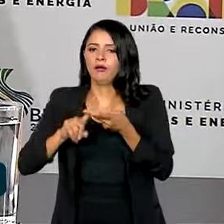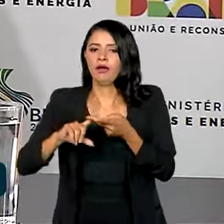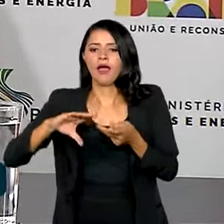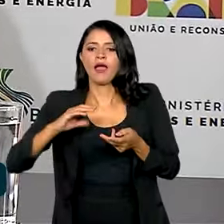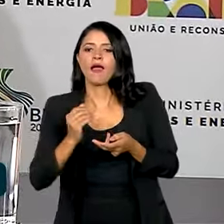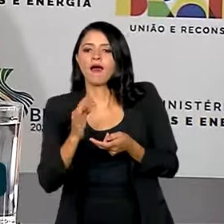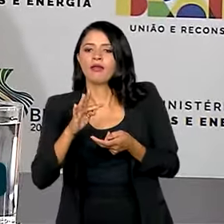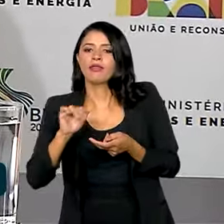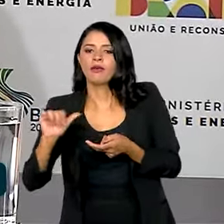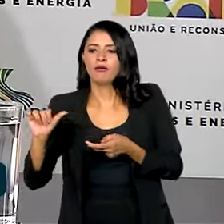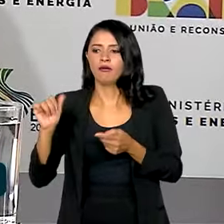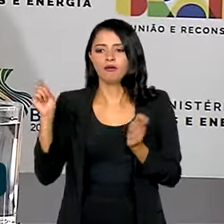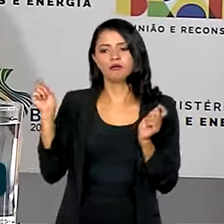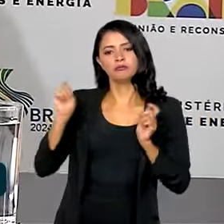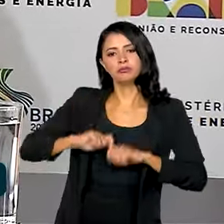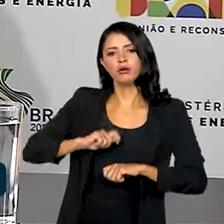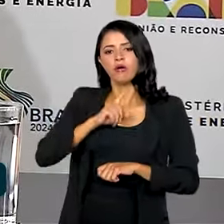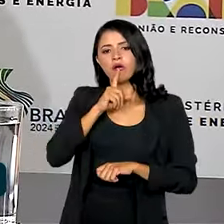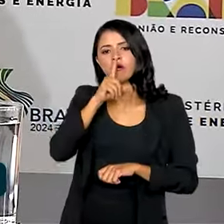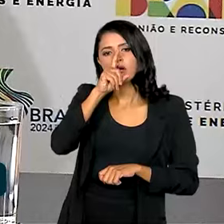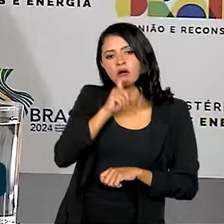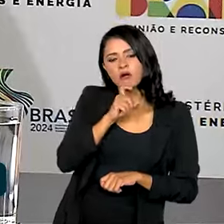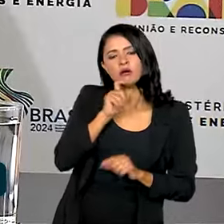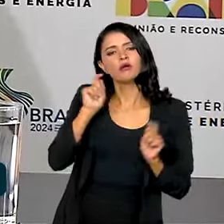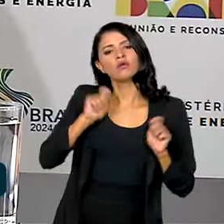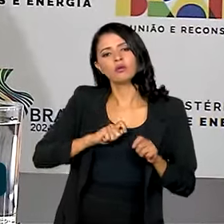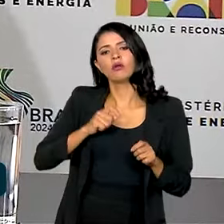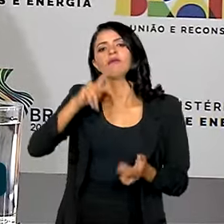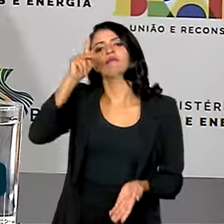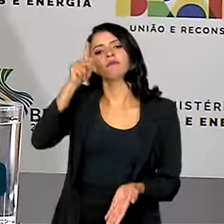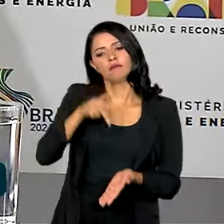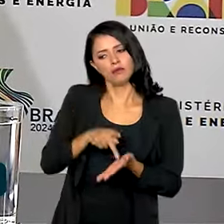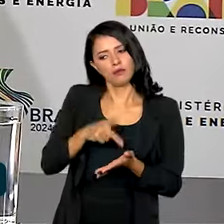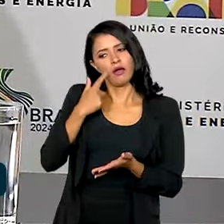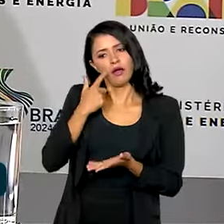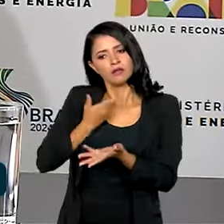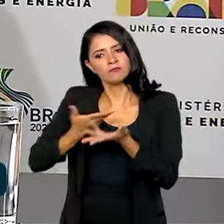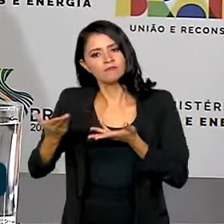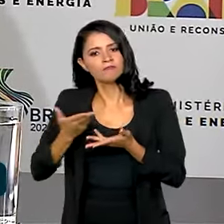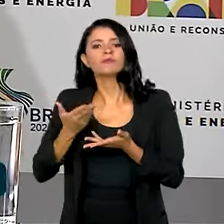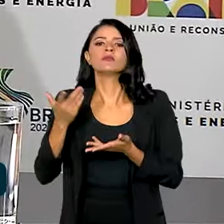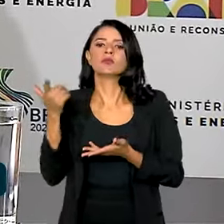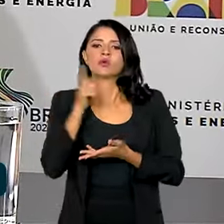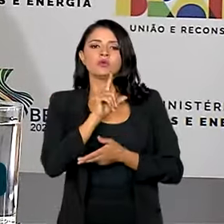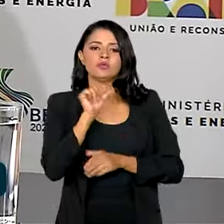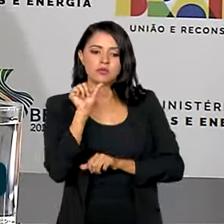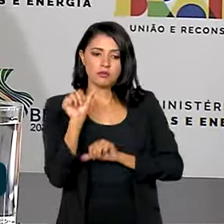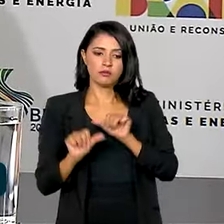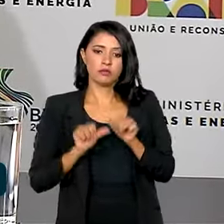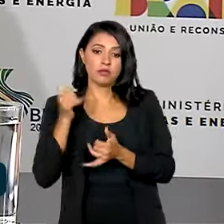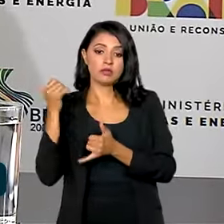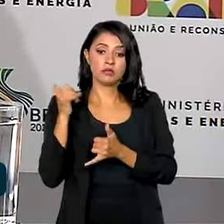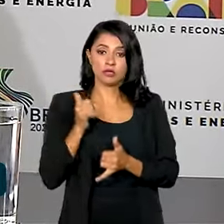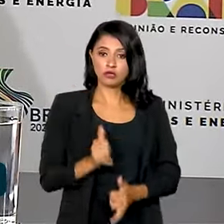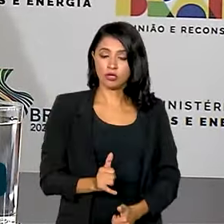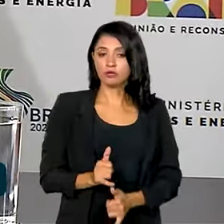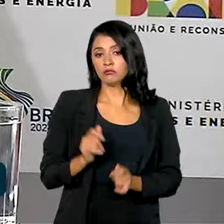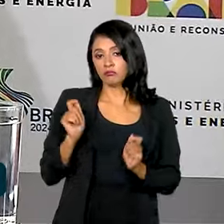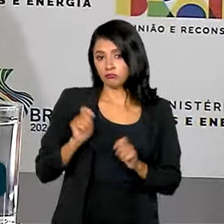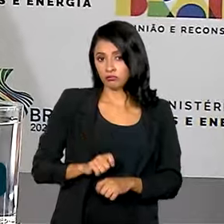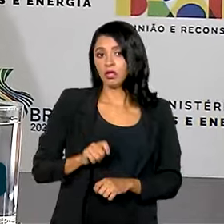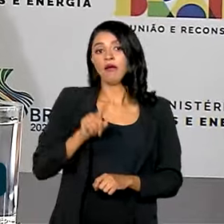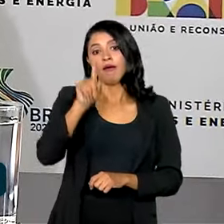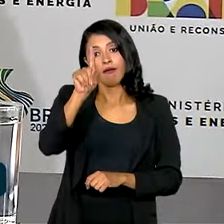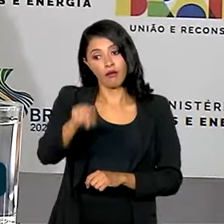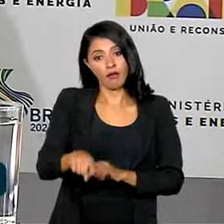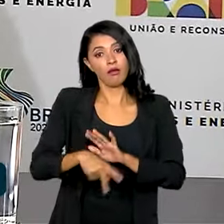a fim de que a gente possa realmente buscar que a transição energética, mais uma vez repito, ela tenha o